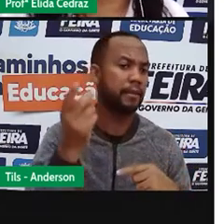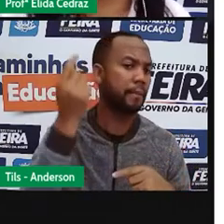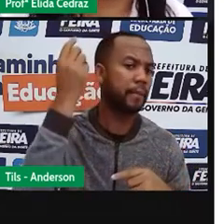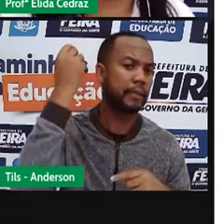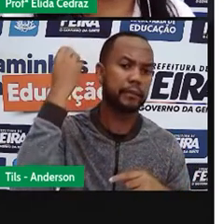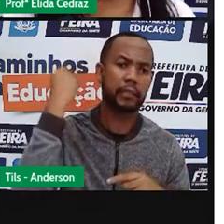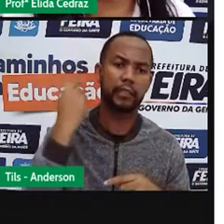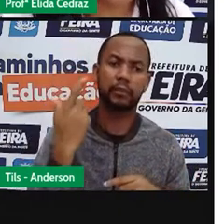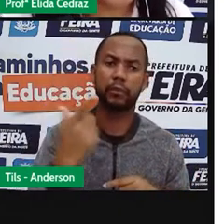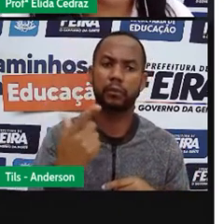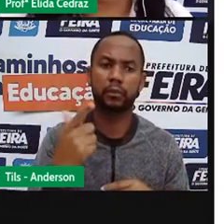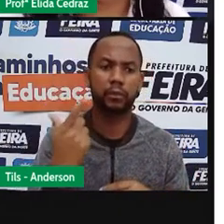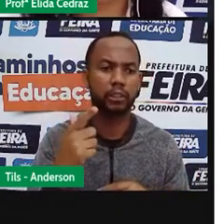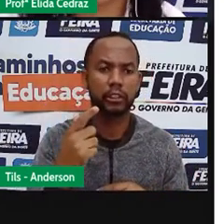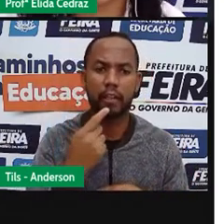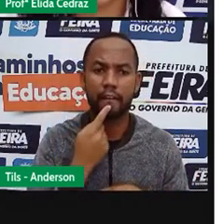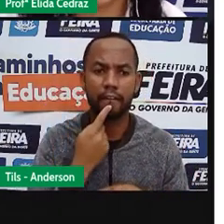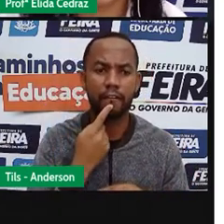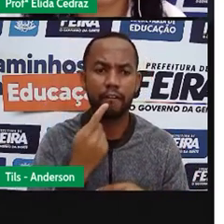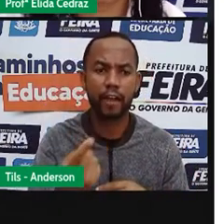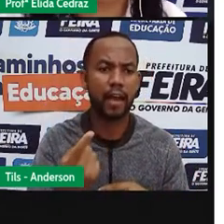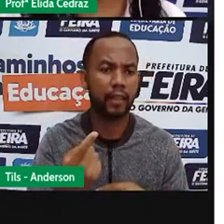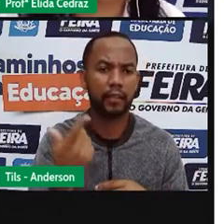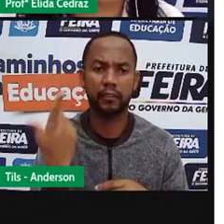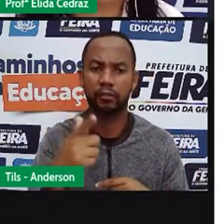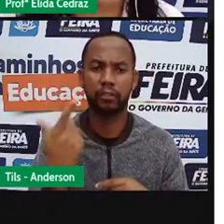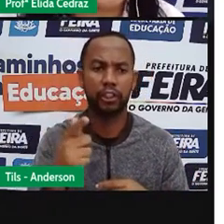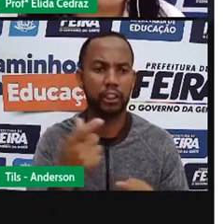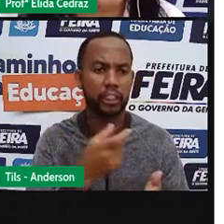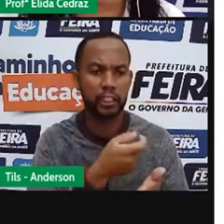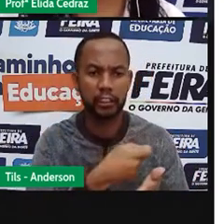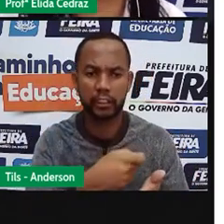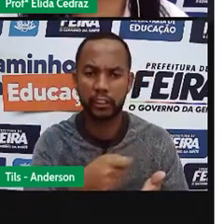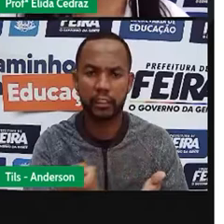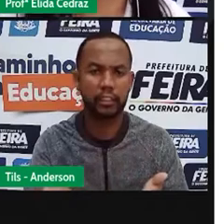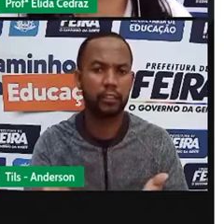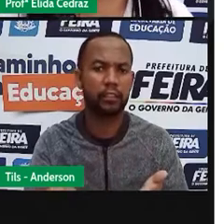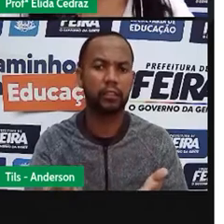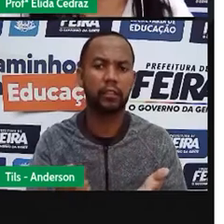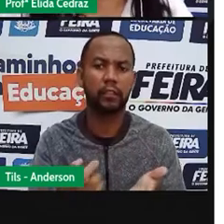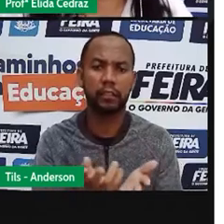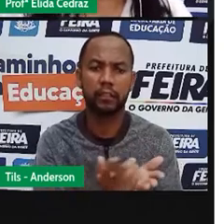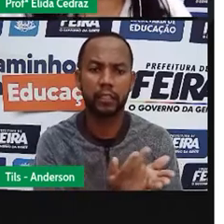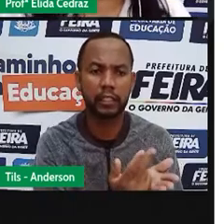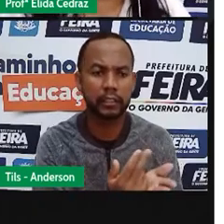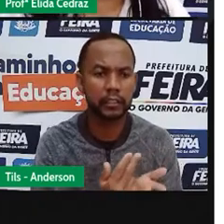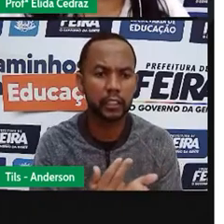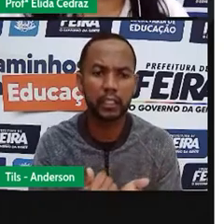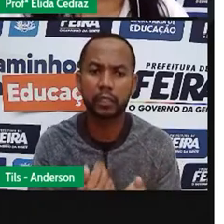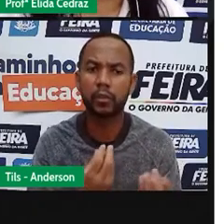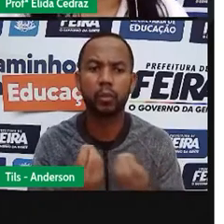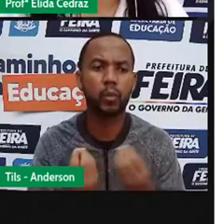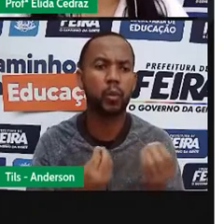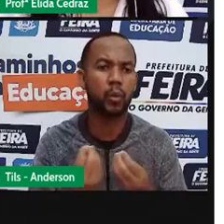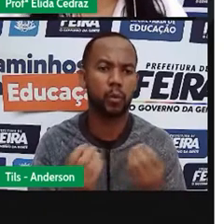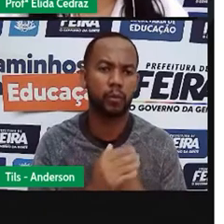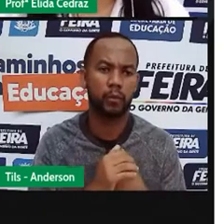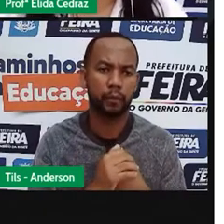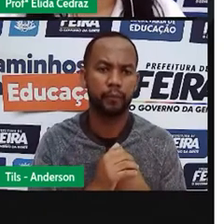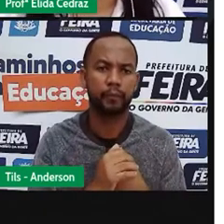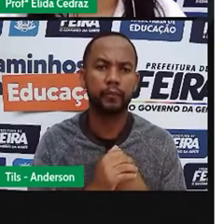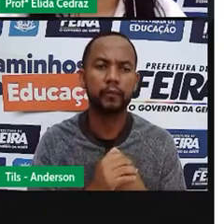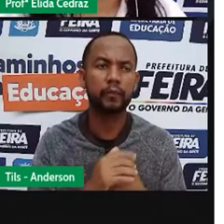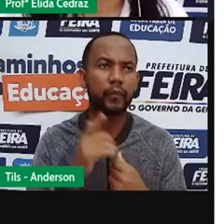existia a fala e a escrita. E os desenhos funcionavam da mesma forma. Eles